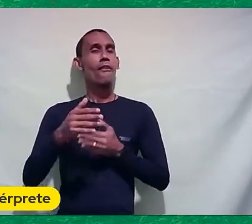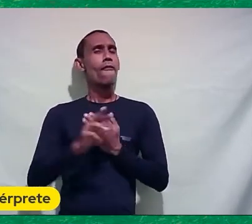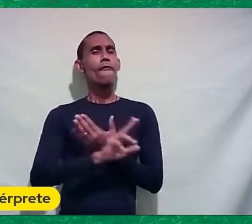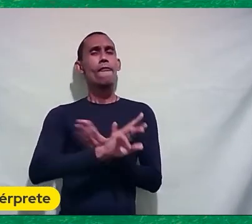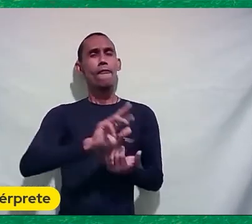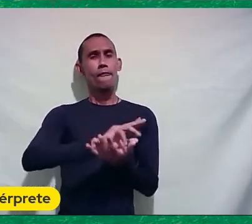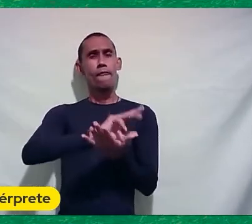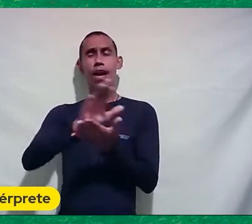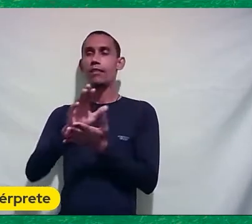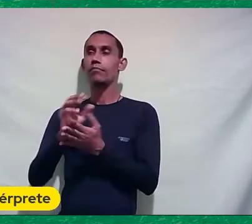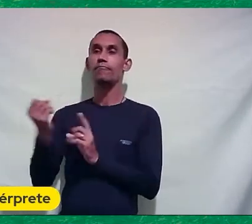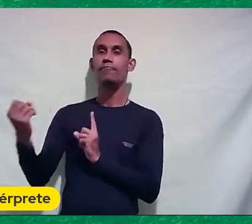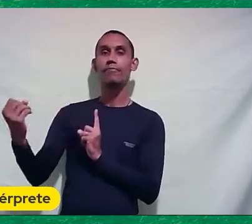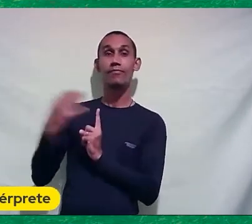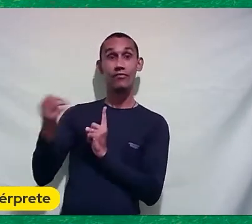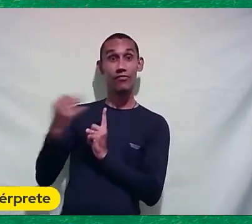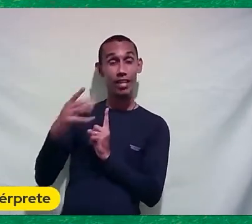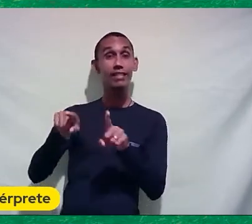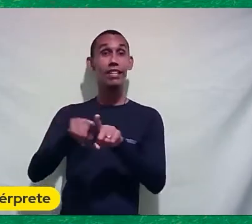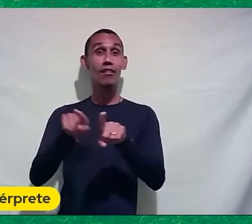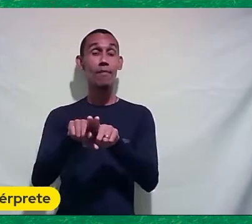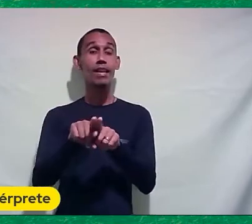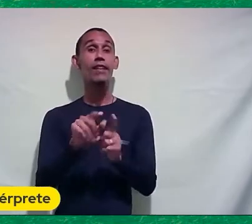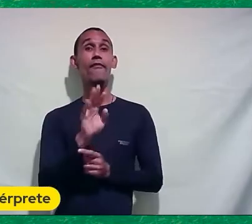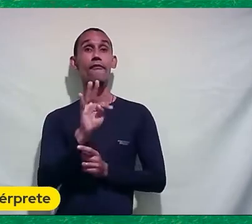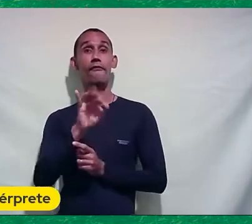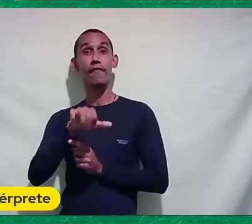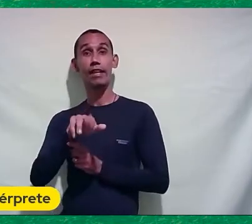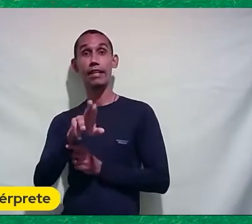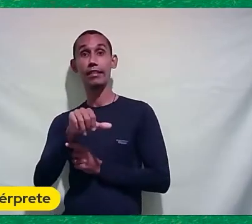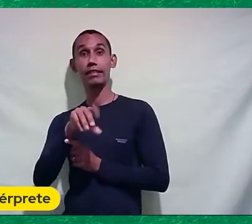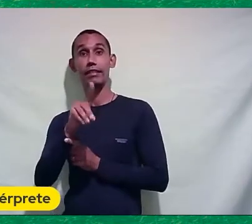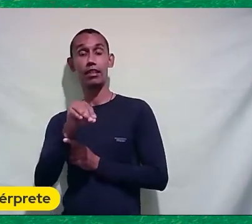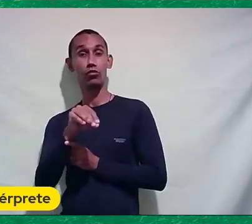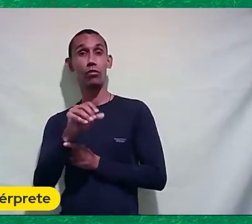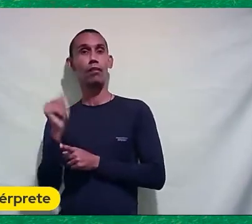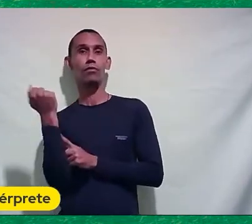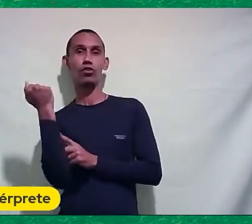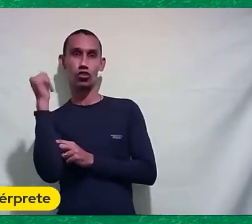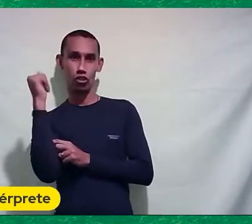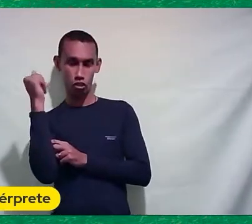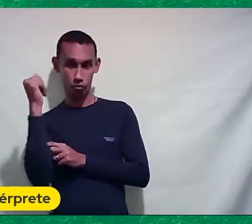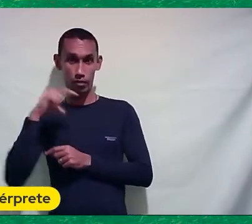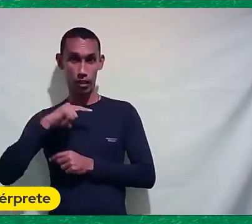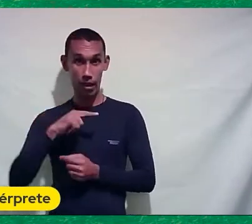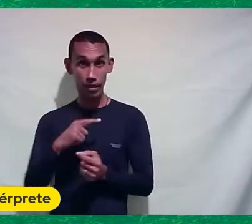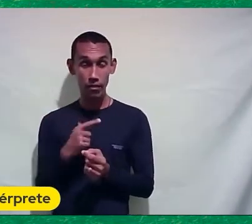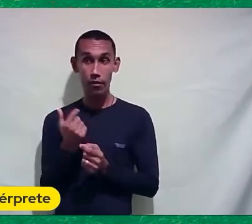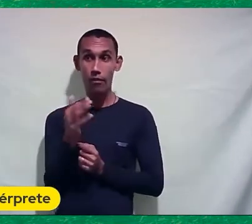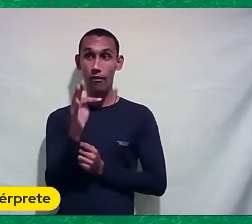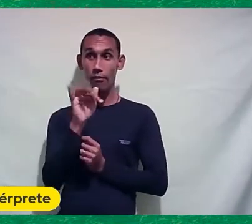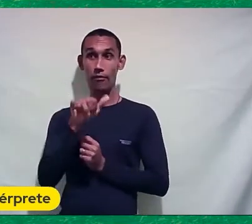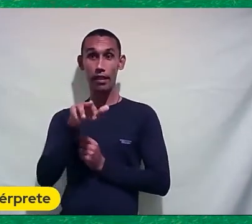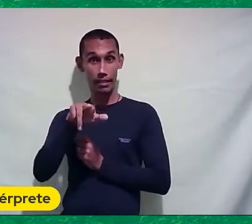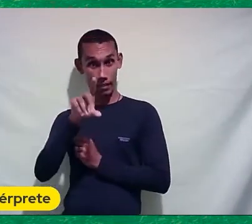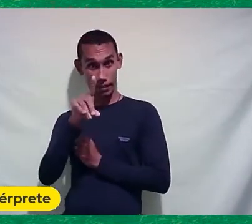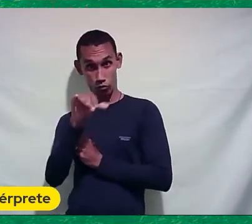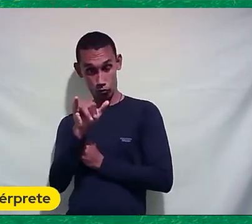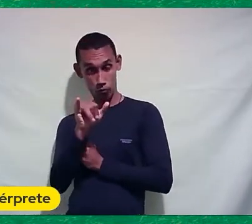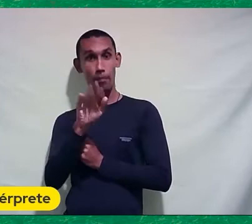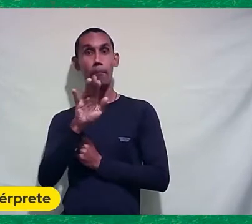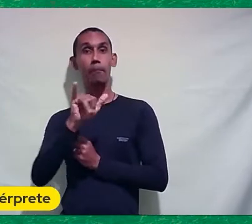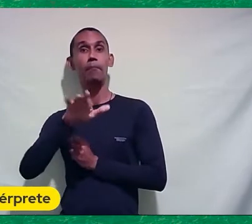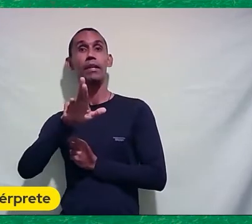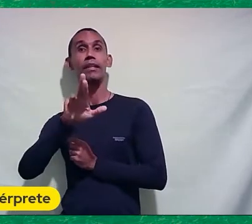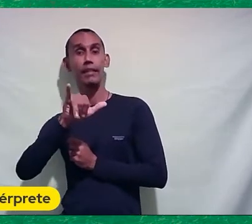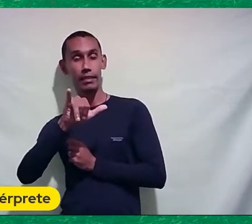influências Inclusive a influência Do Fernando Birri Esse cineasta argentino Fernando Birri Que